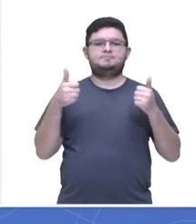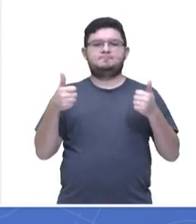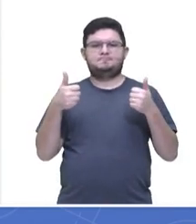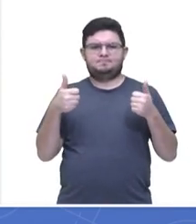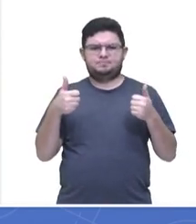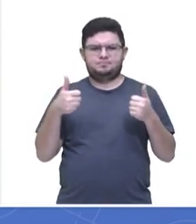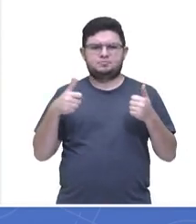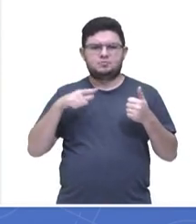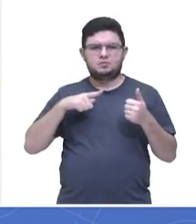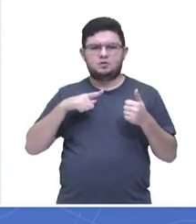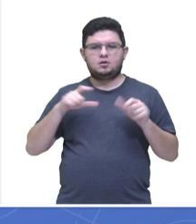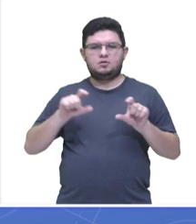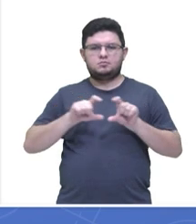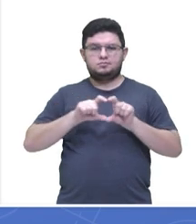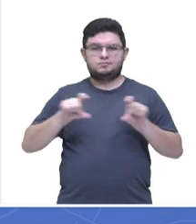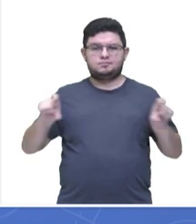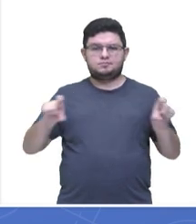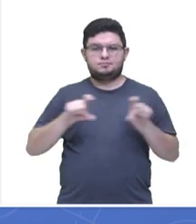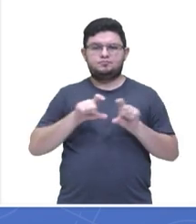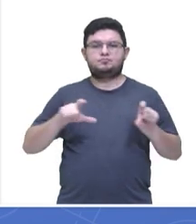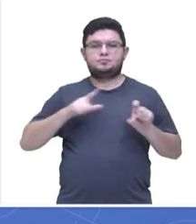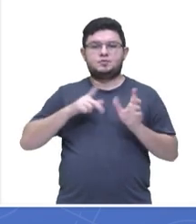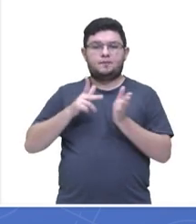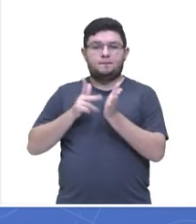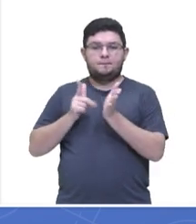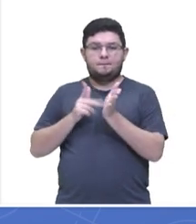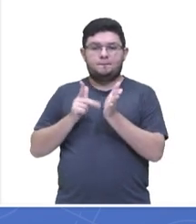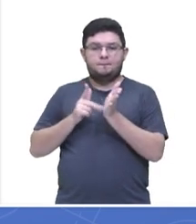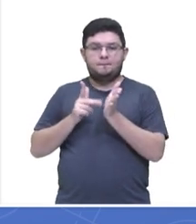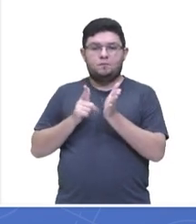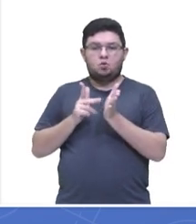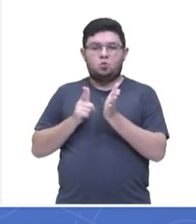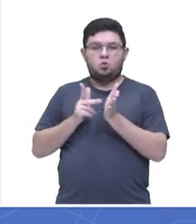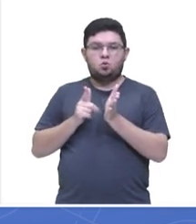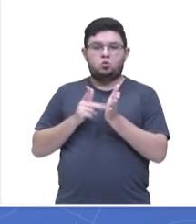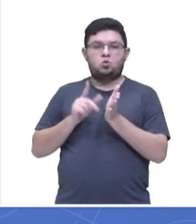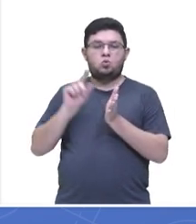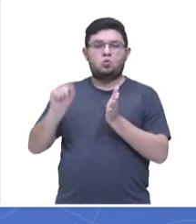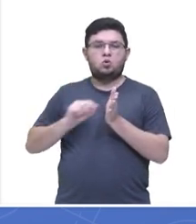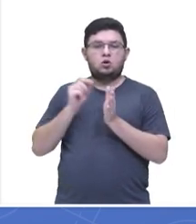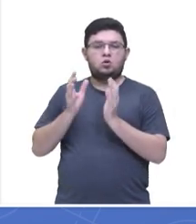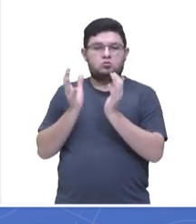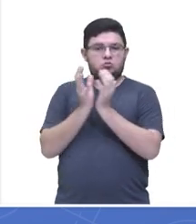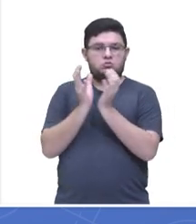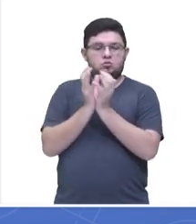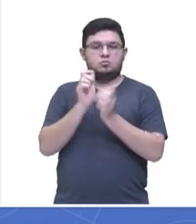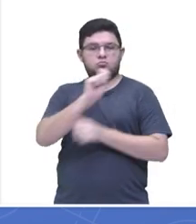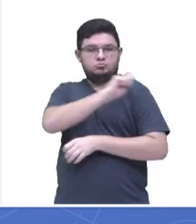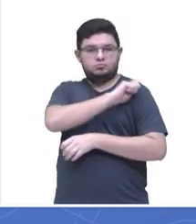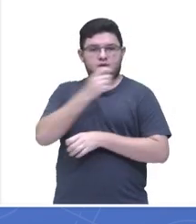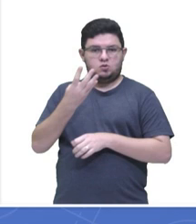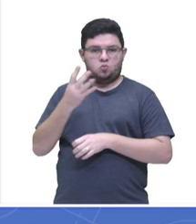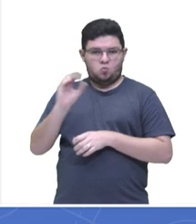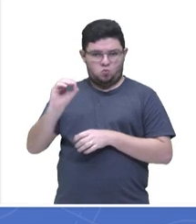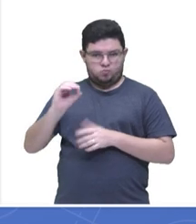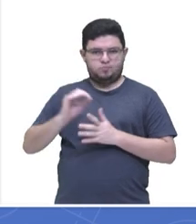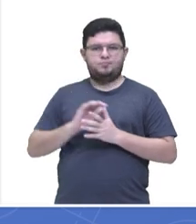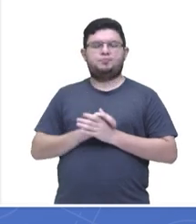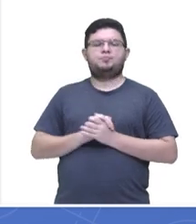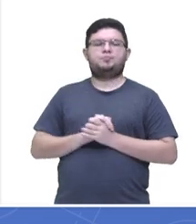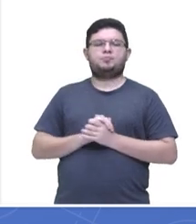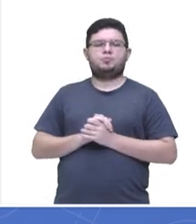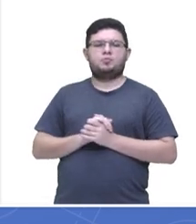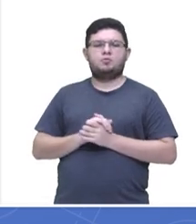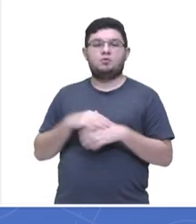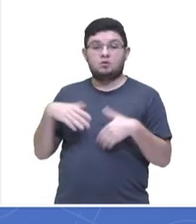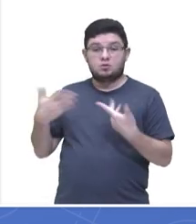uma tabelinha, certo, de notas, que é justamente as notas dessa classe de 40 alunos. Bem, já que